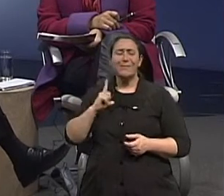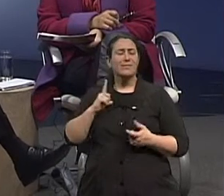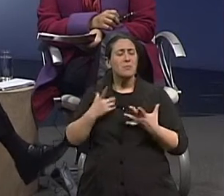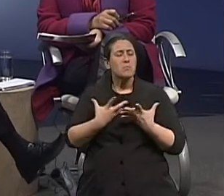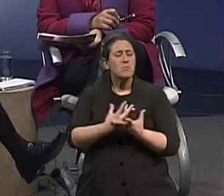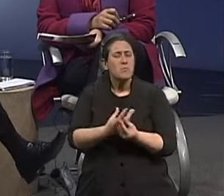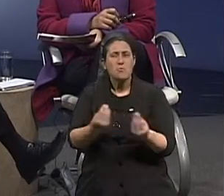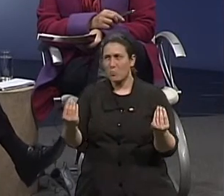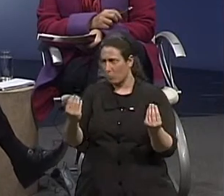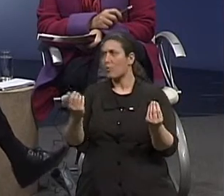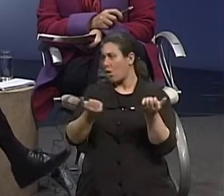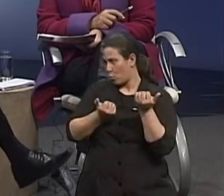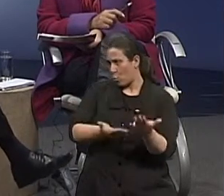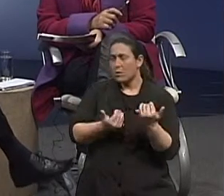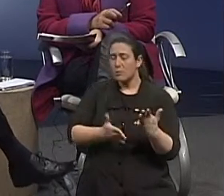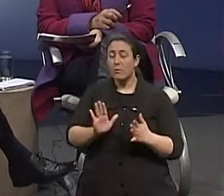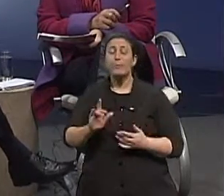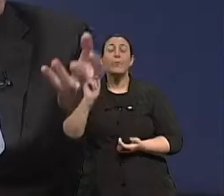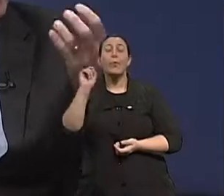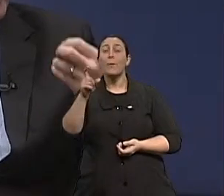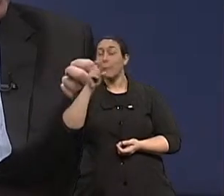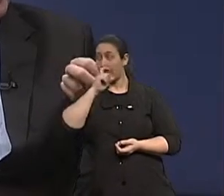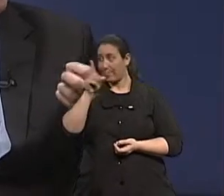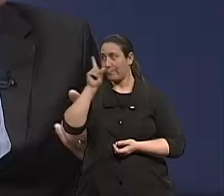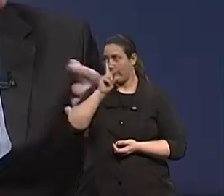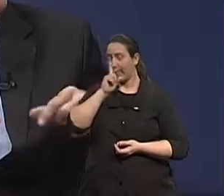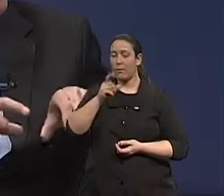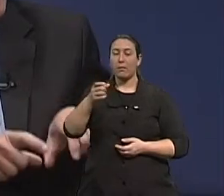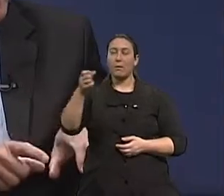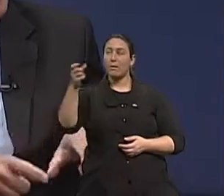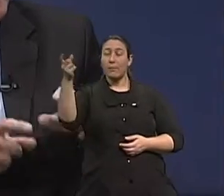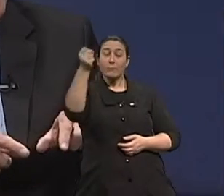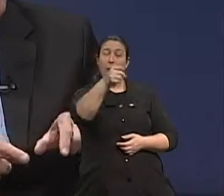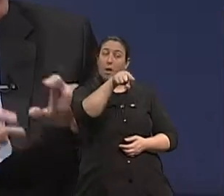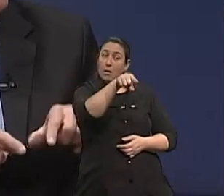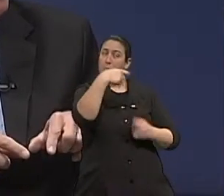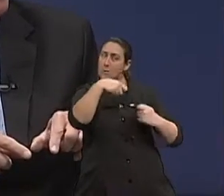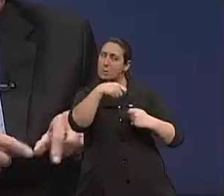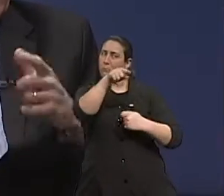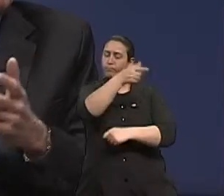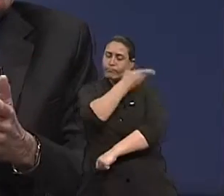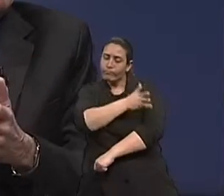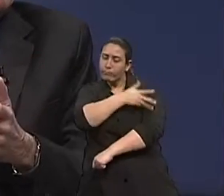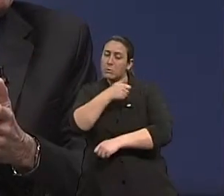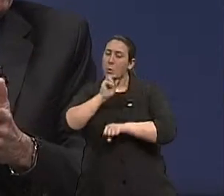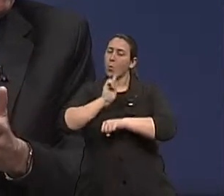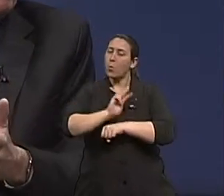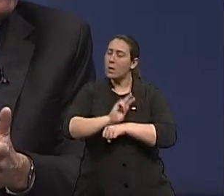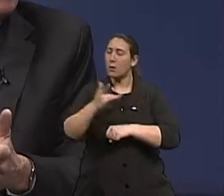adolescentes, né? Em que os pais trazem já para educar aquele indivíduo que sabe,